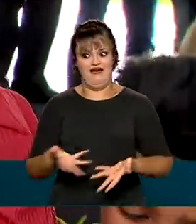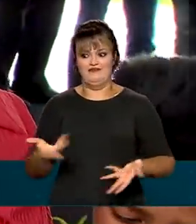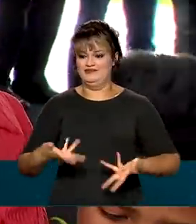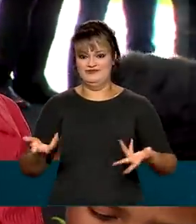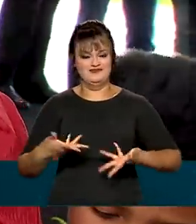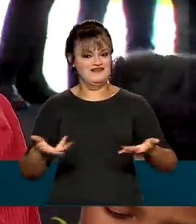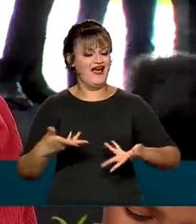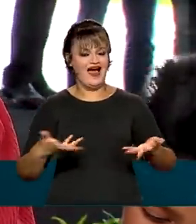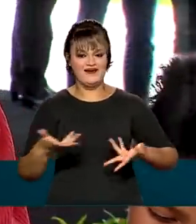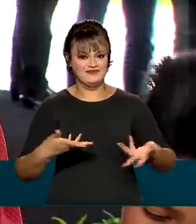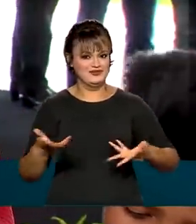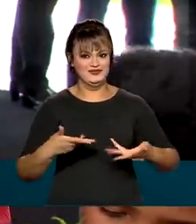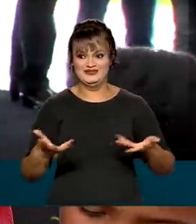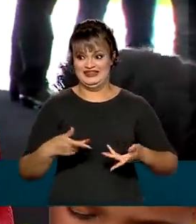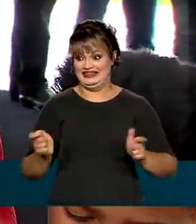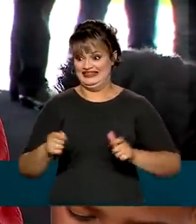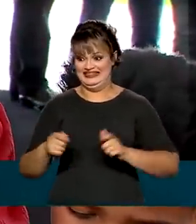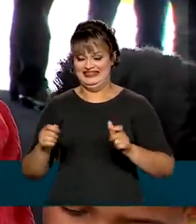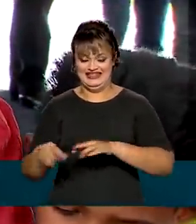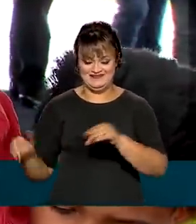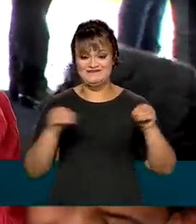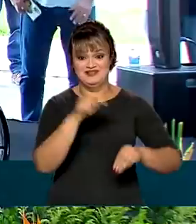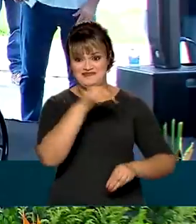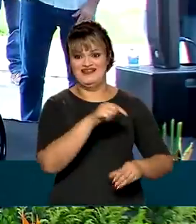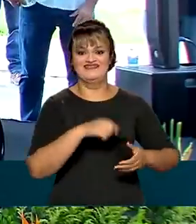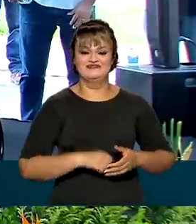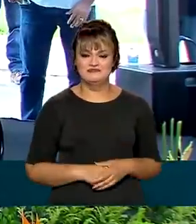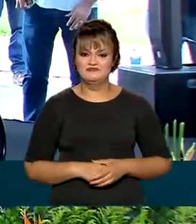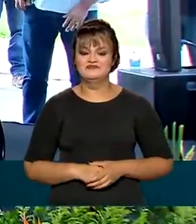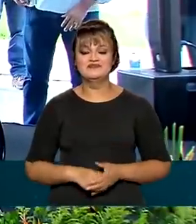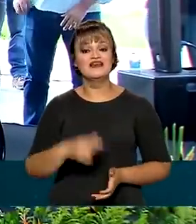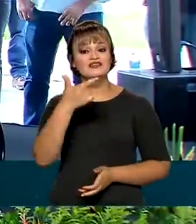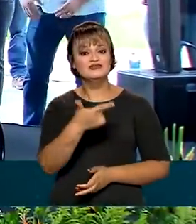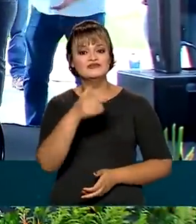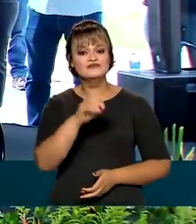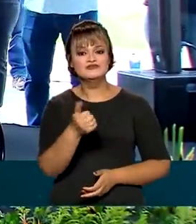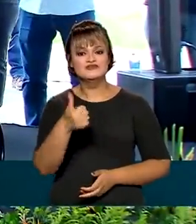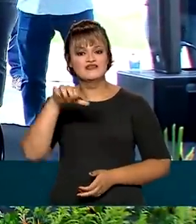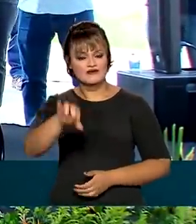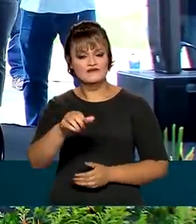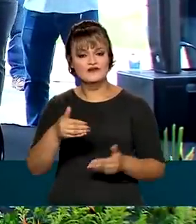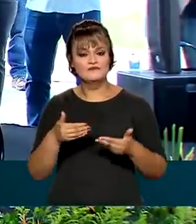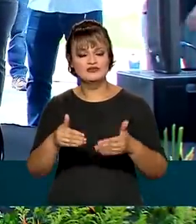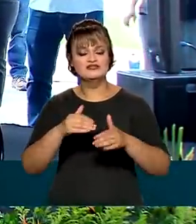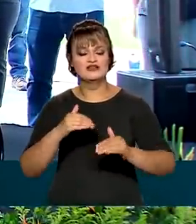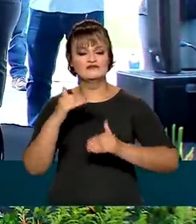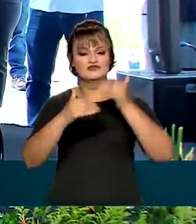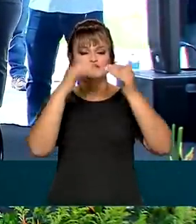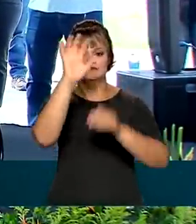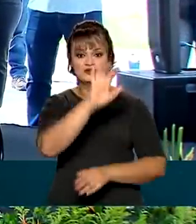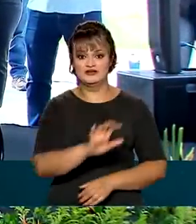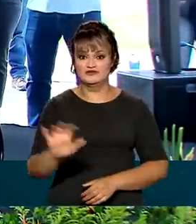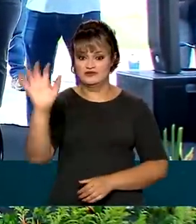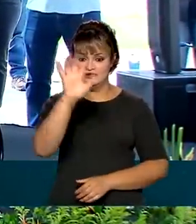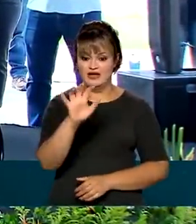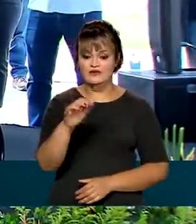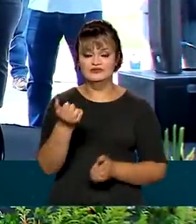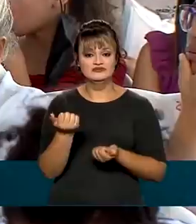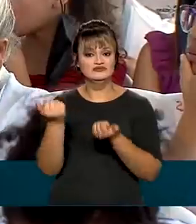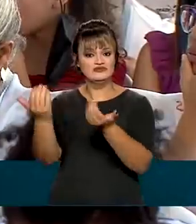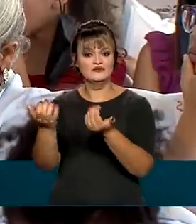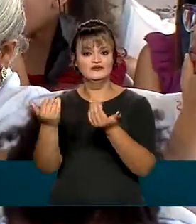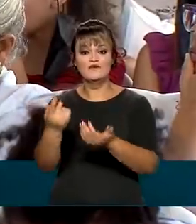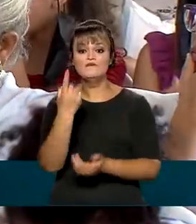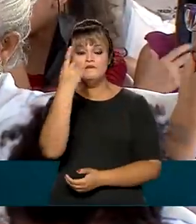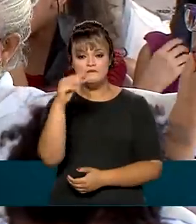rápido possível que eu puder, eu já estarei aqui. Desde 2019, o Ministério do Desenvolvimento Regional entregou mais